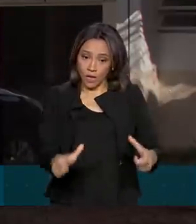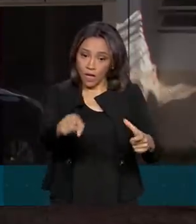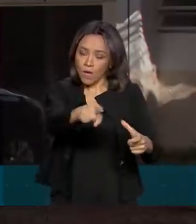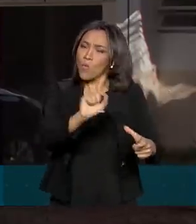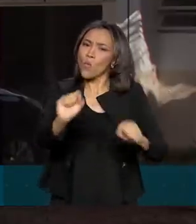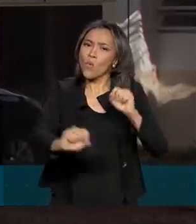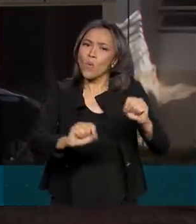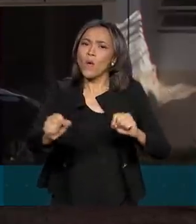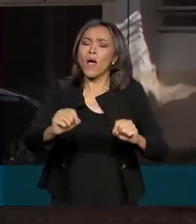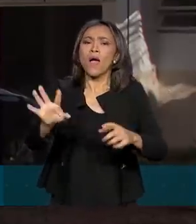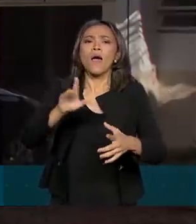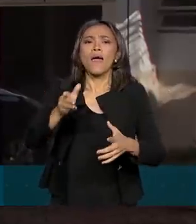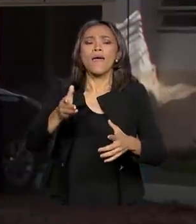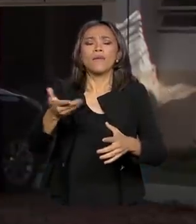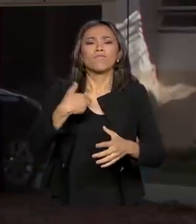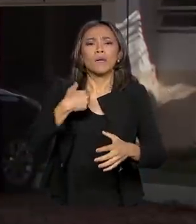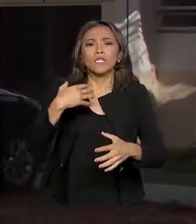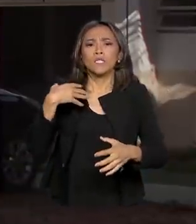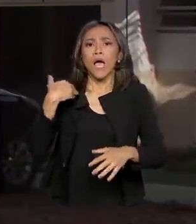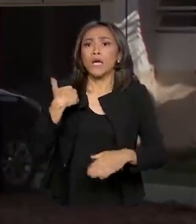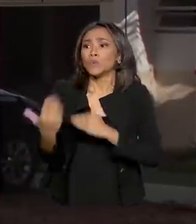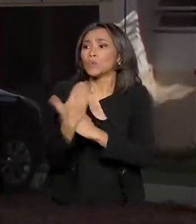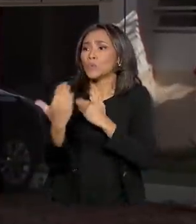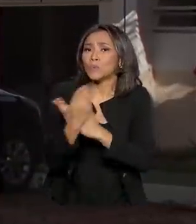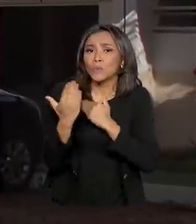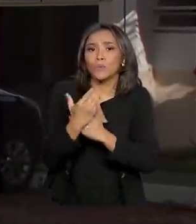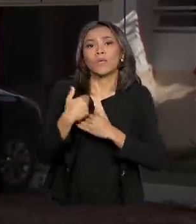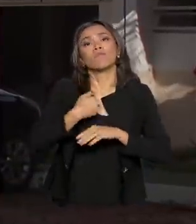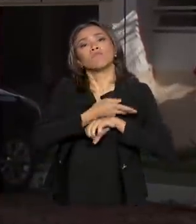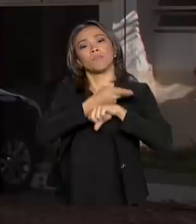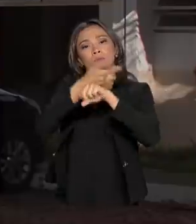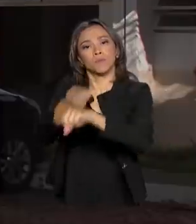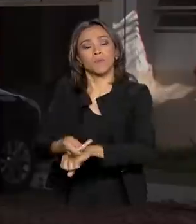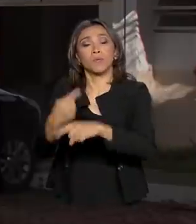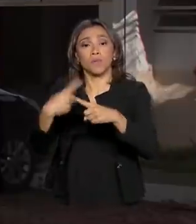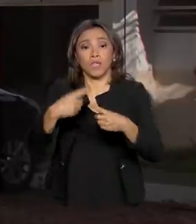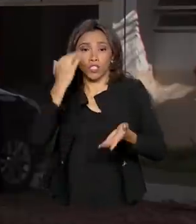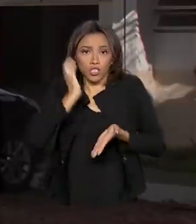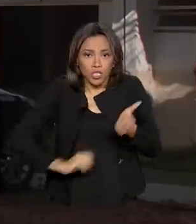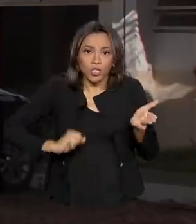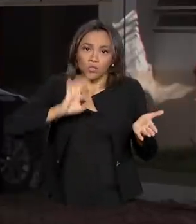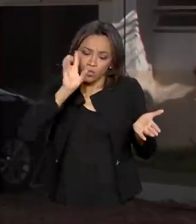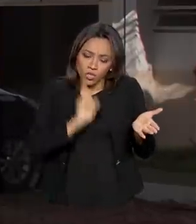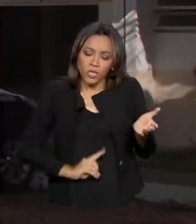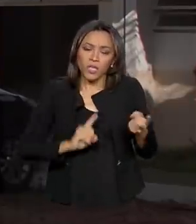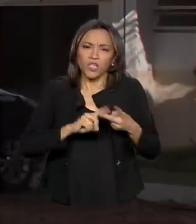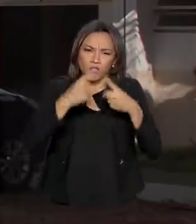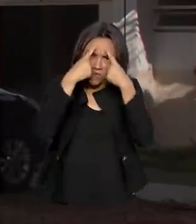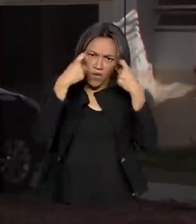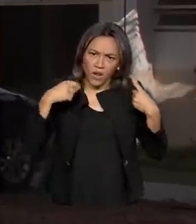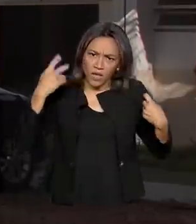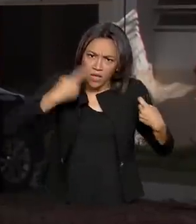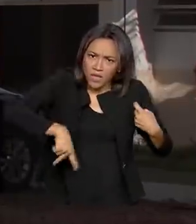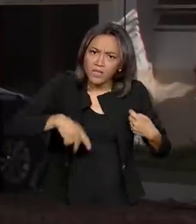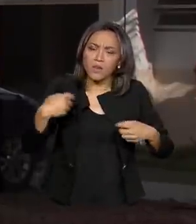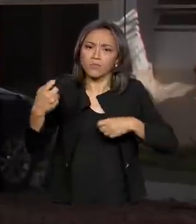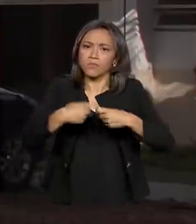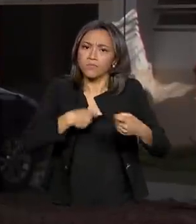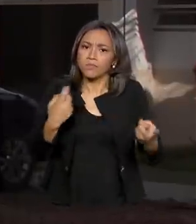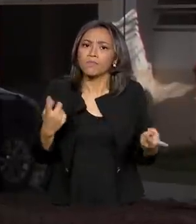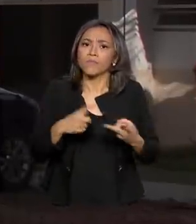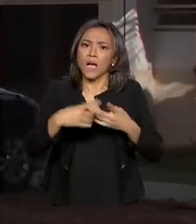muitas vezes pedidos de socorro de quem passa pelas mais variadas violações de direitos, como violência física ou sexual,